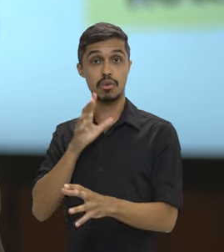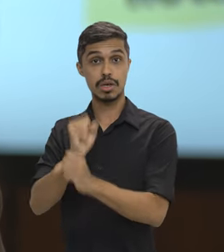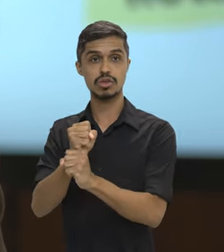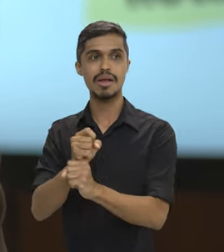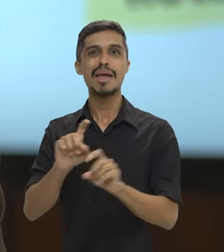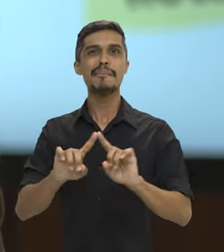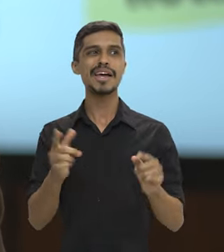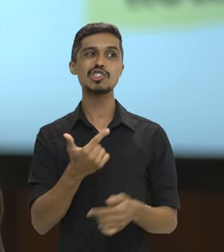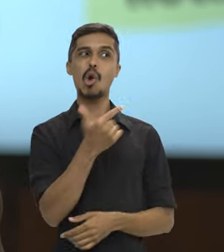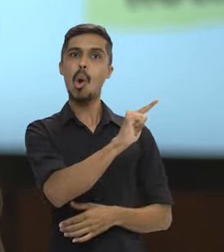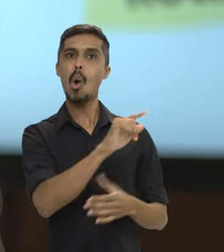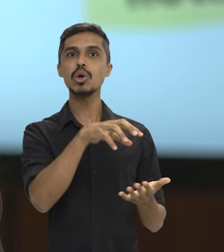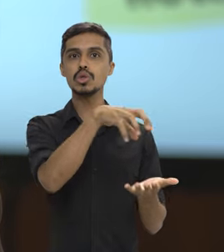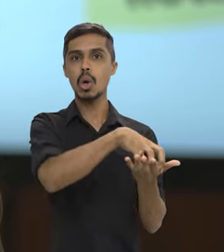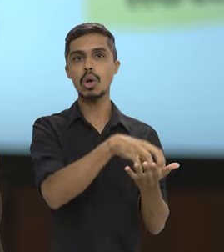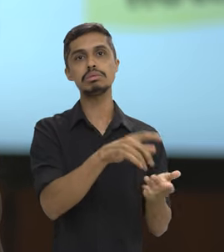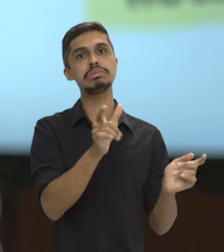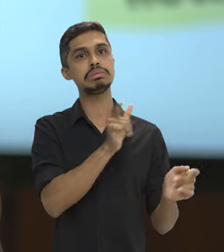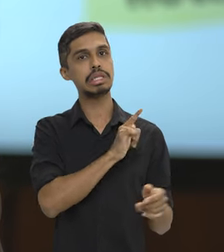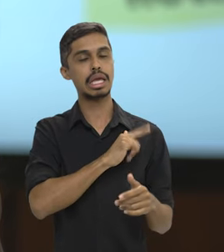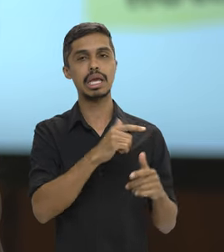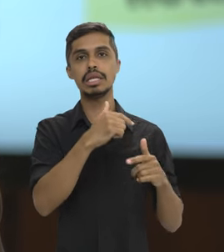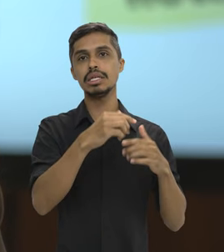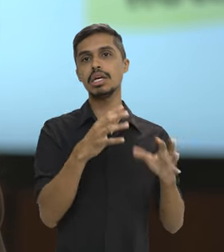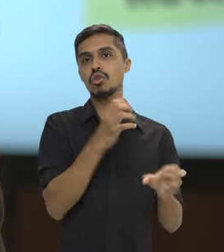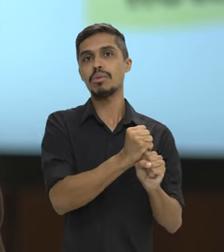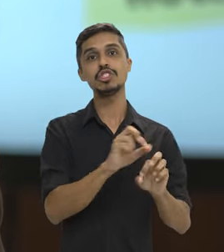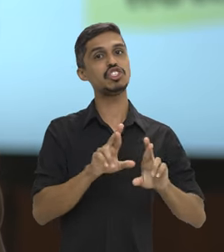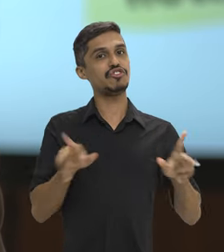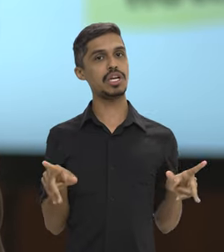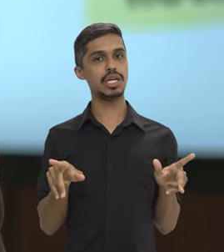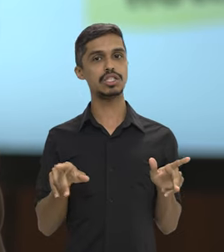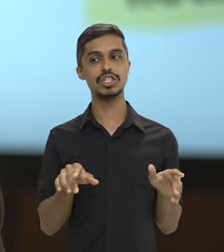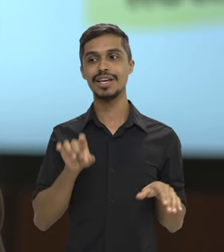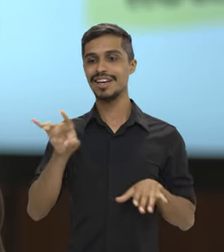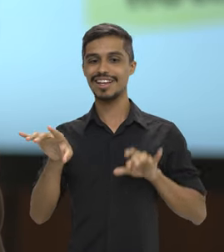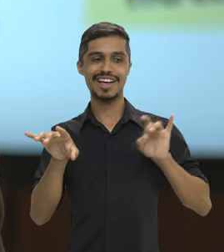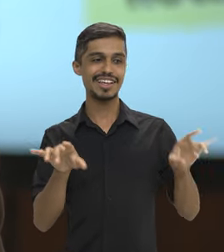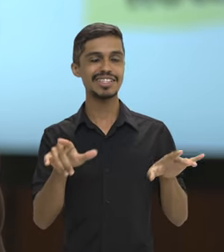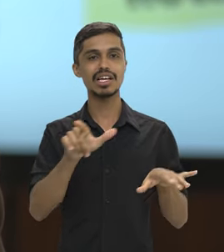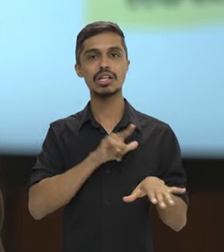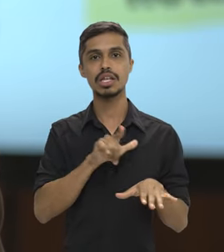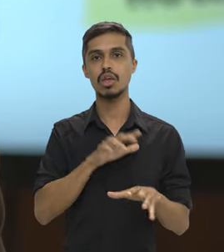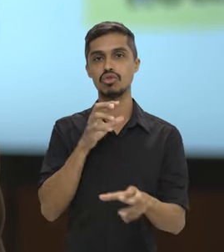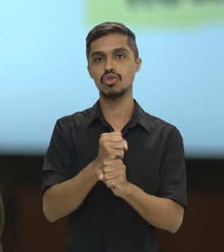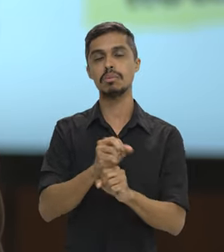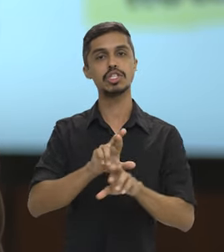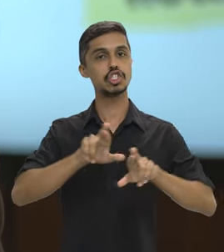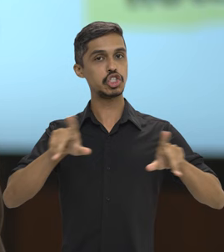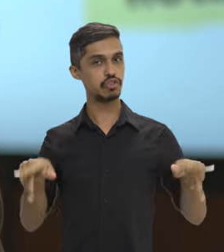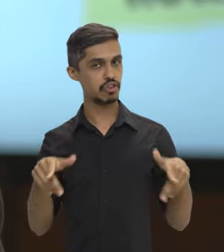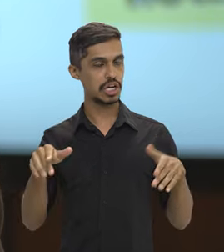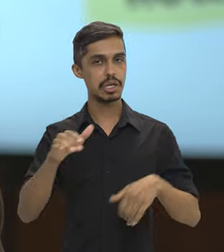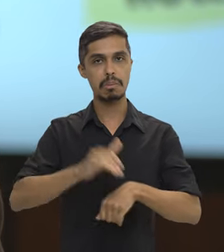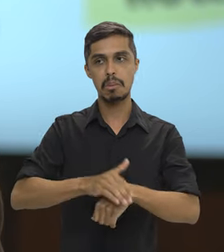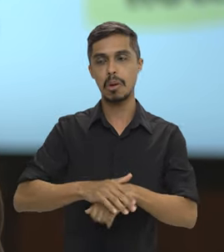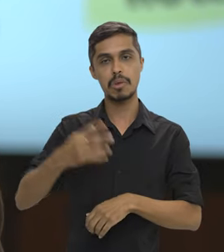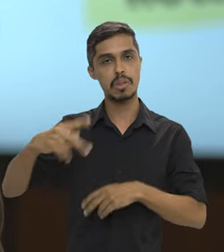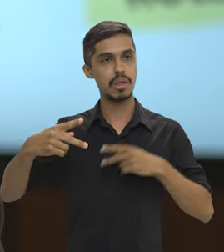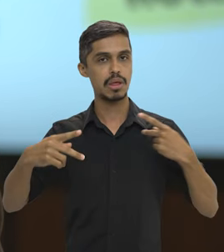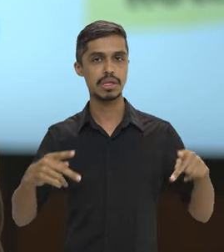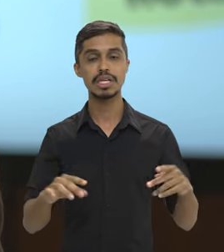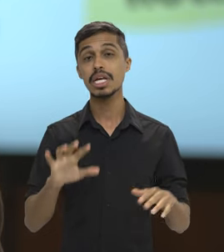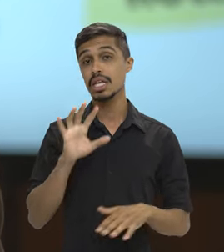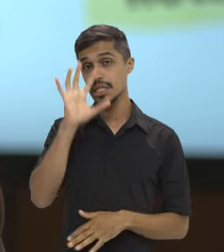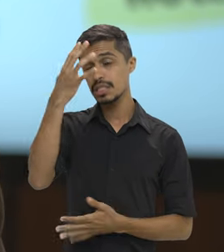um peso e de outro órgão pode ter um peso diferente, tá? Então, cada cargo vai ter os seus pesos específicos, que são definidos